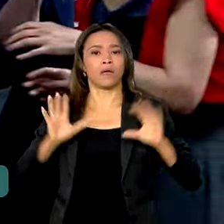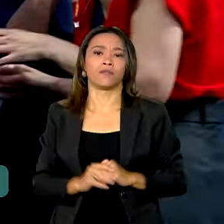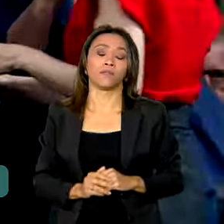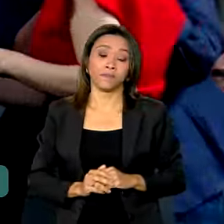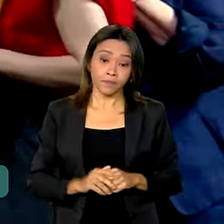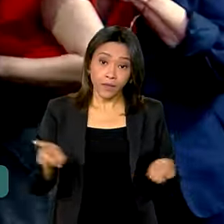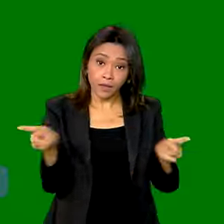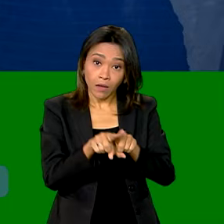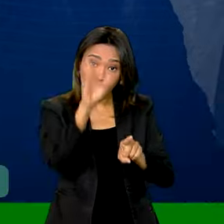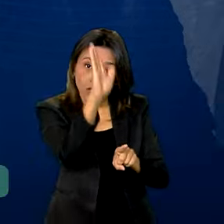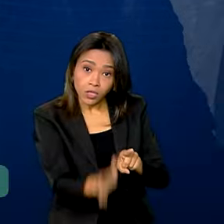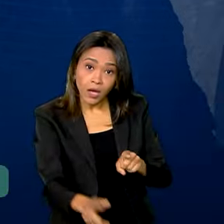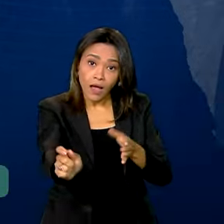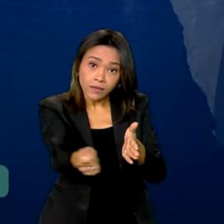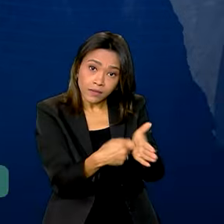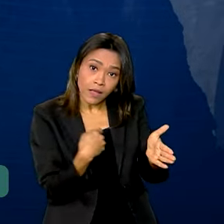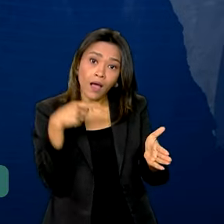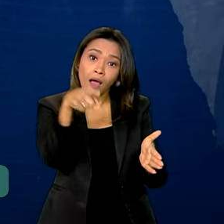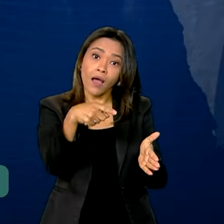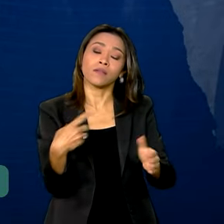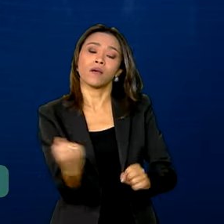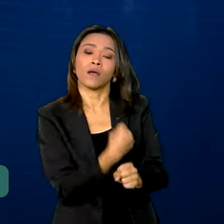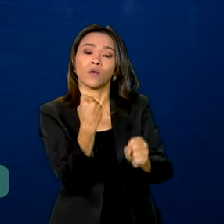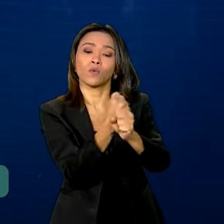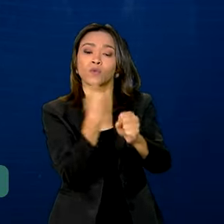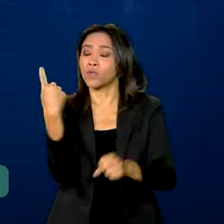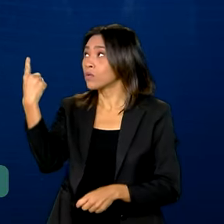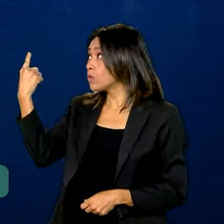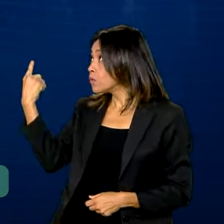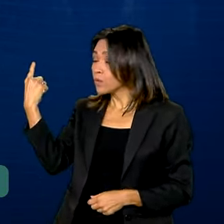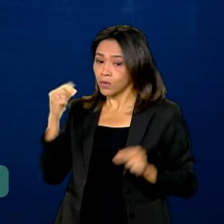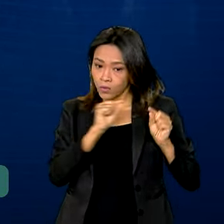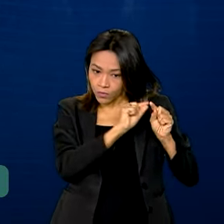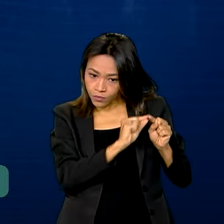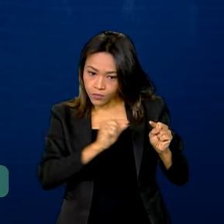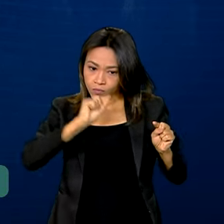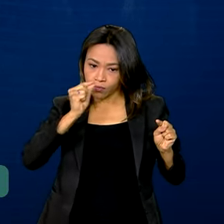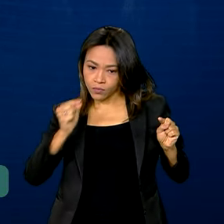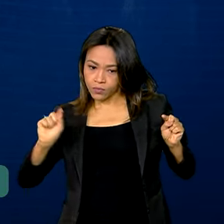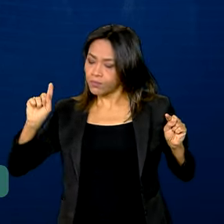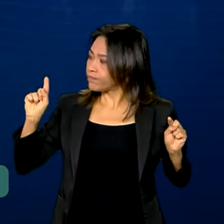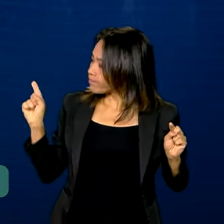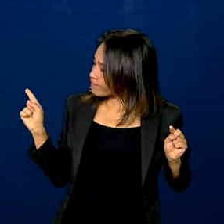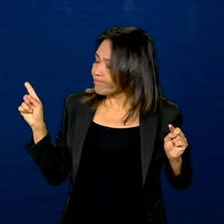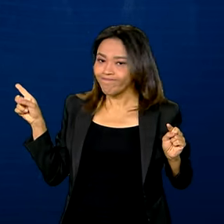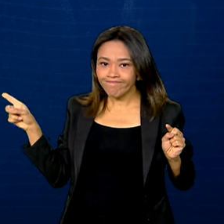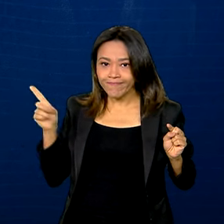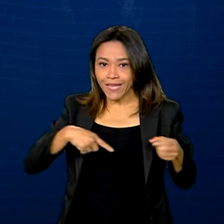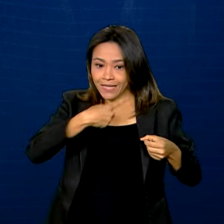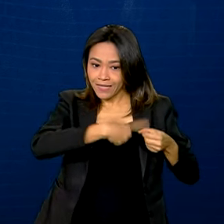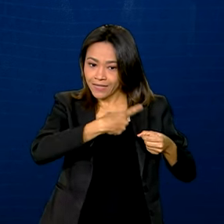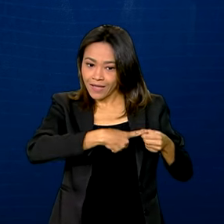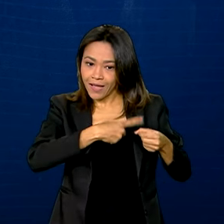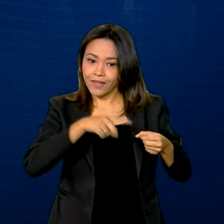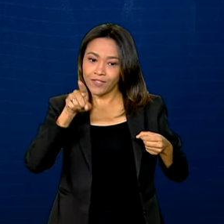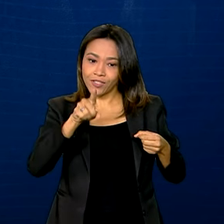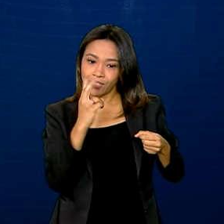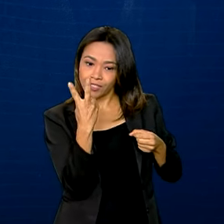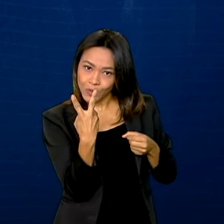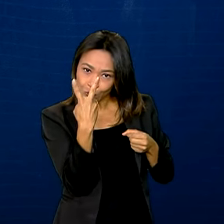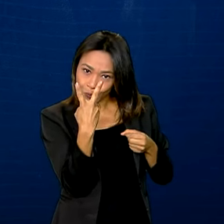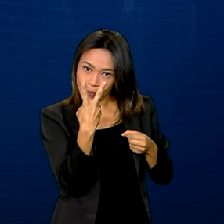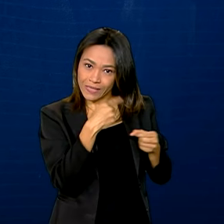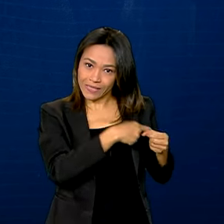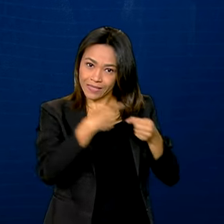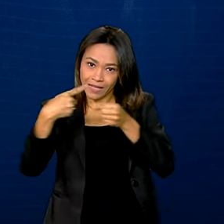assinada a ordem de serviço para revitalização de trechos da rodovia BR-2007, entre as cidades mineiras de Leopoldina